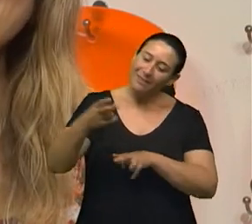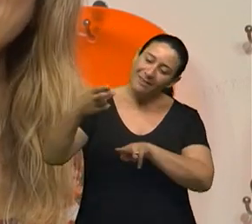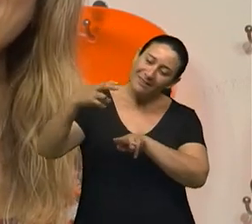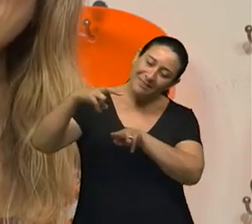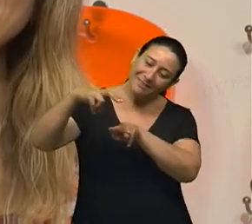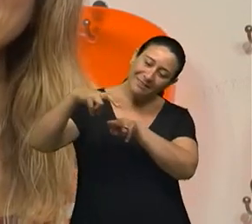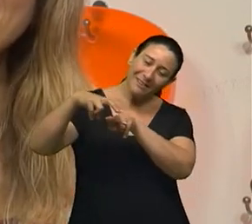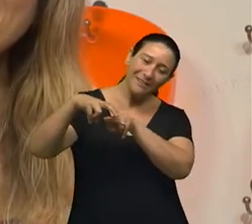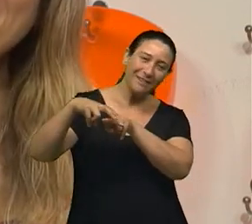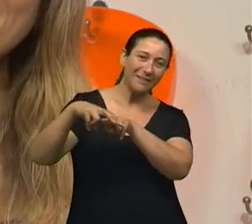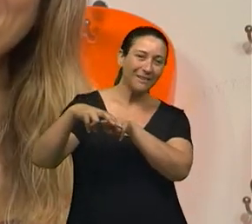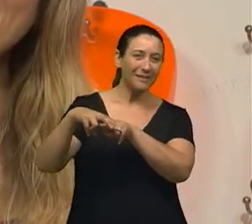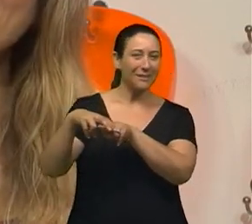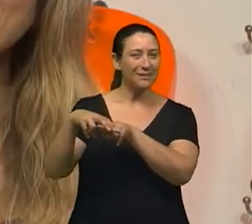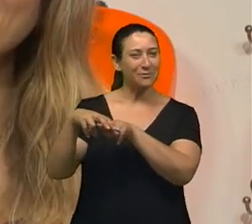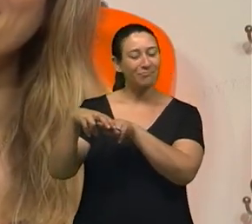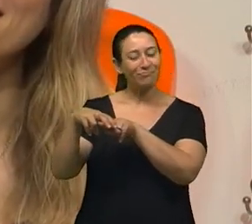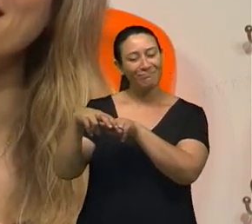Sentada